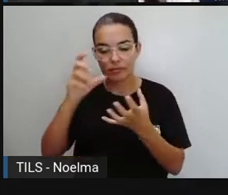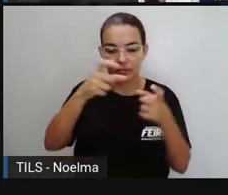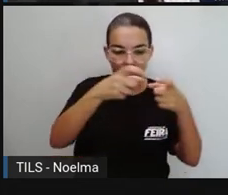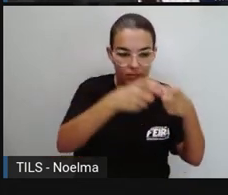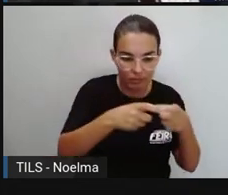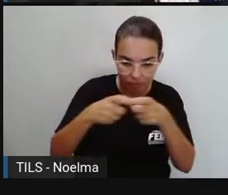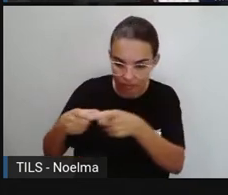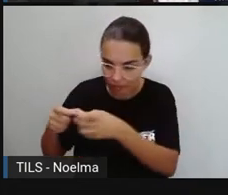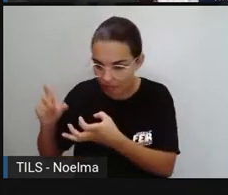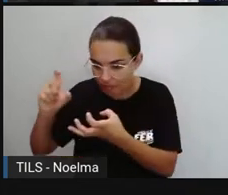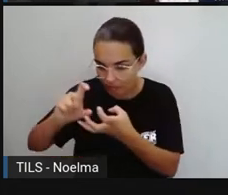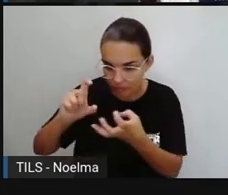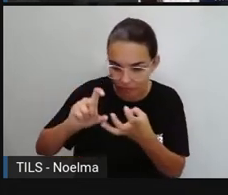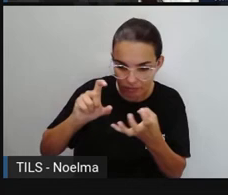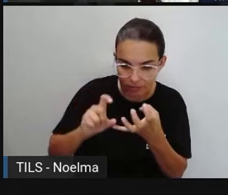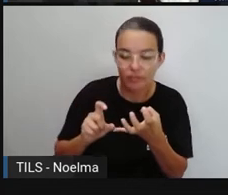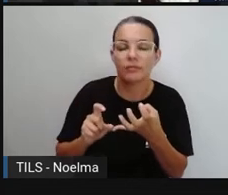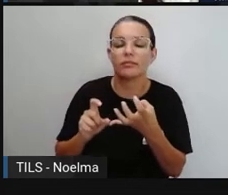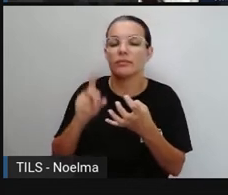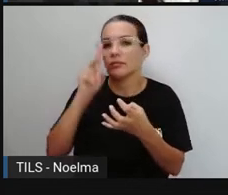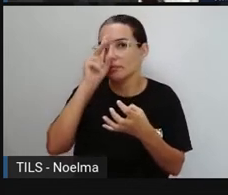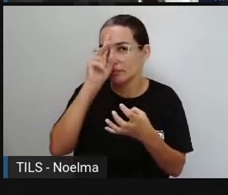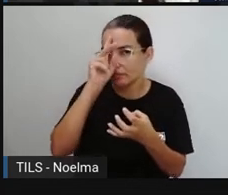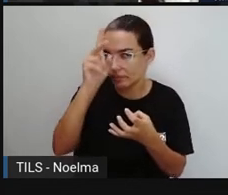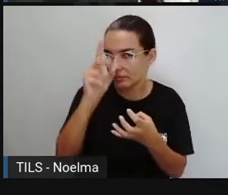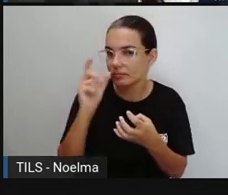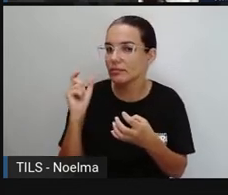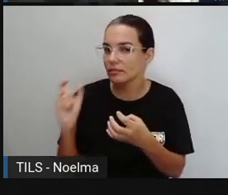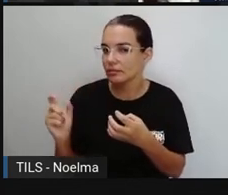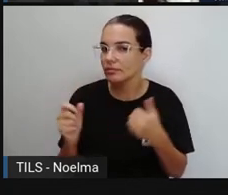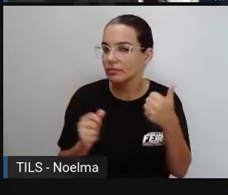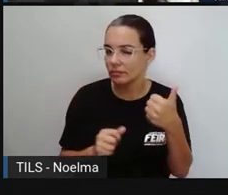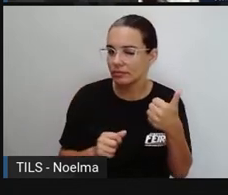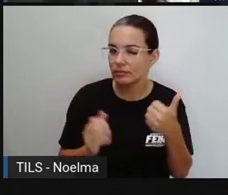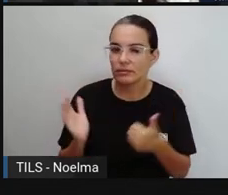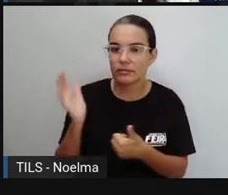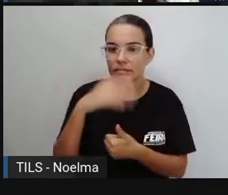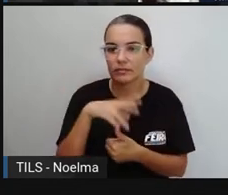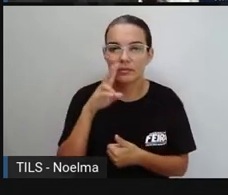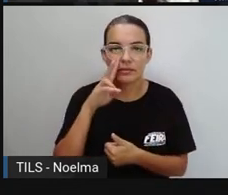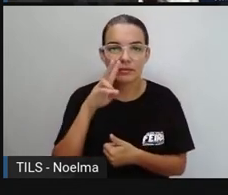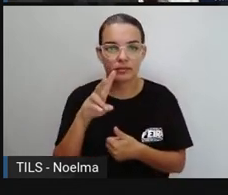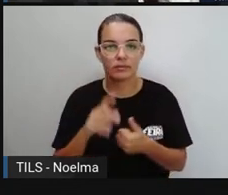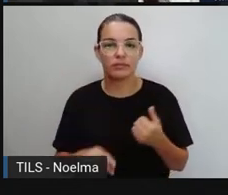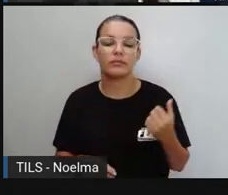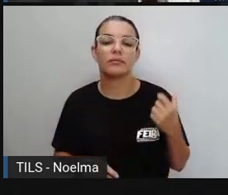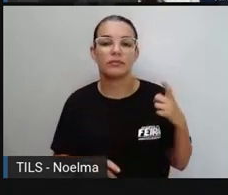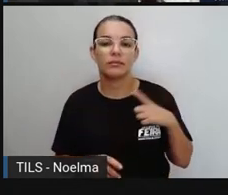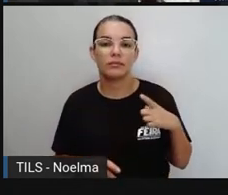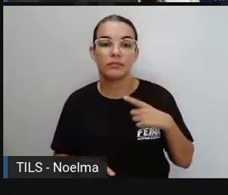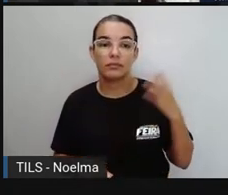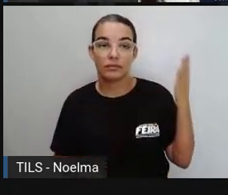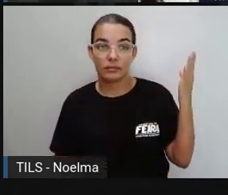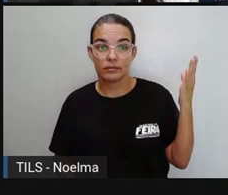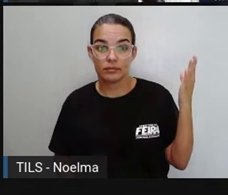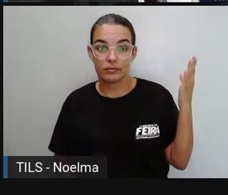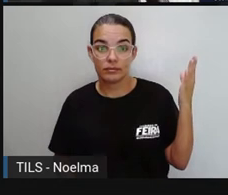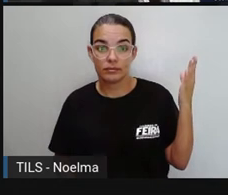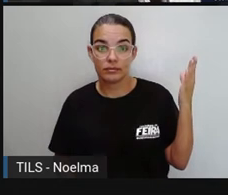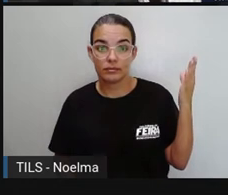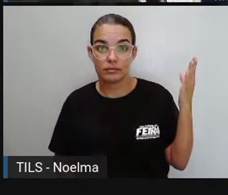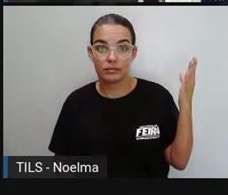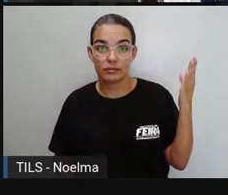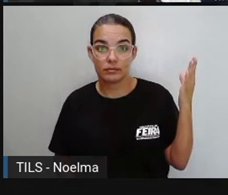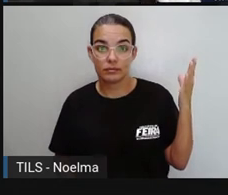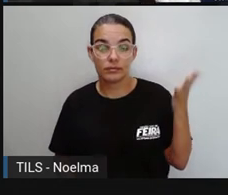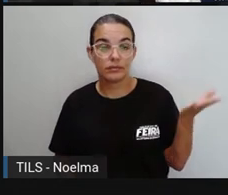da sílaba tônica em cada palavra que está na lista. Então, a Pro traz agora aí as mesmas palavras para